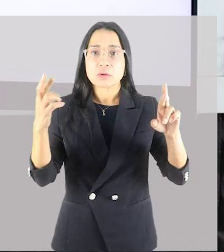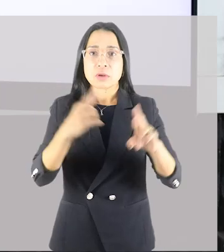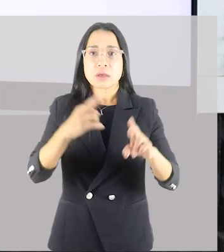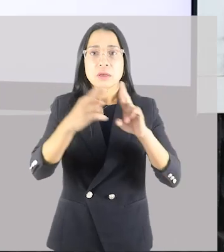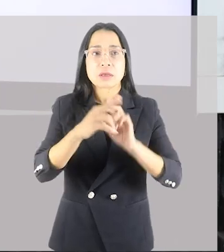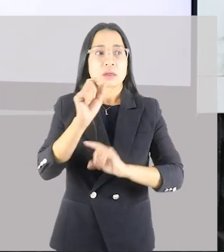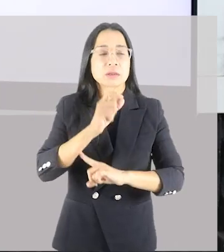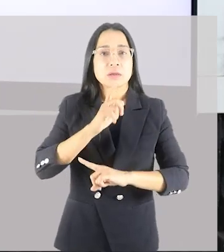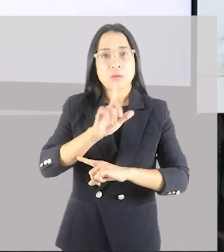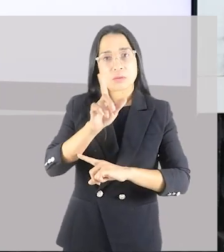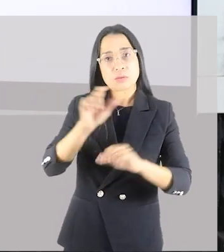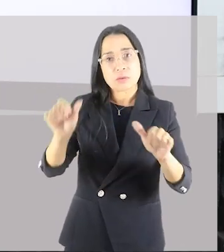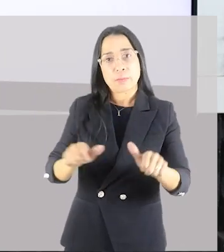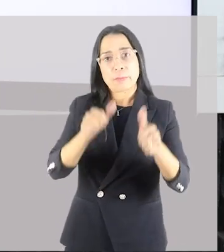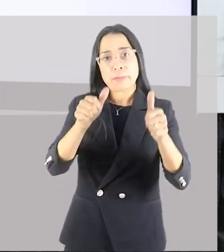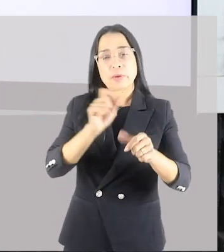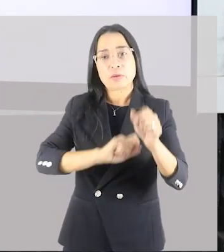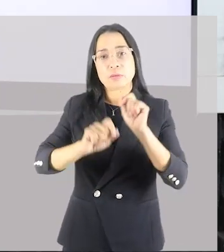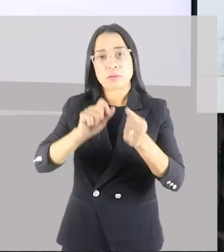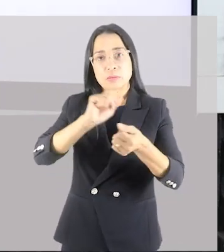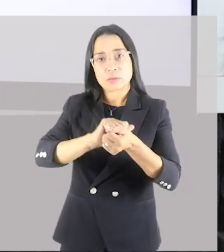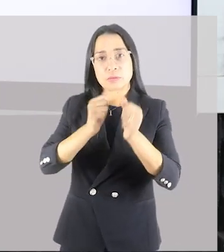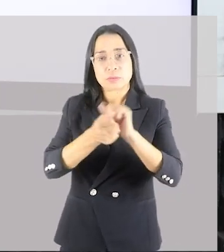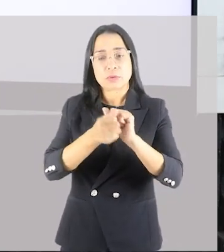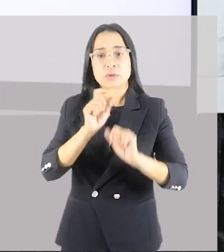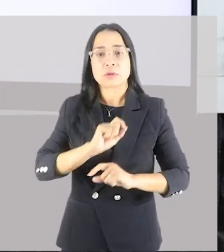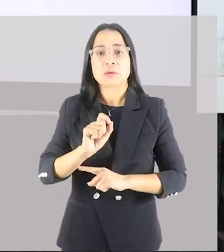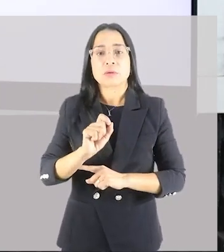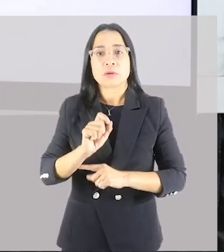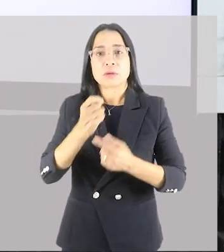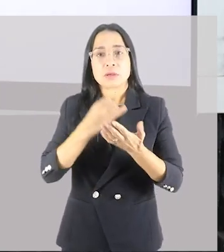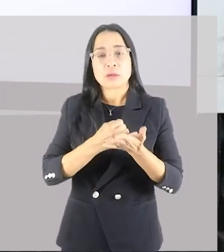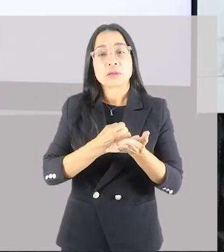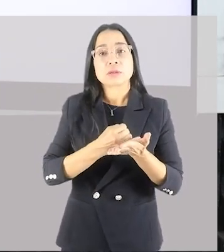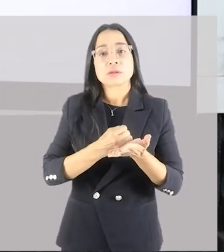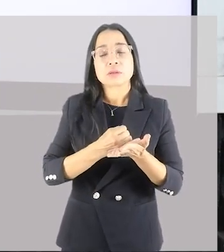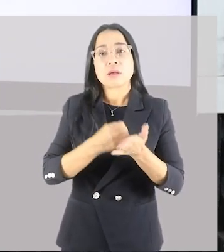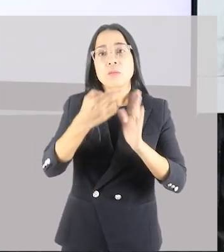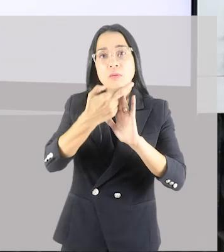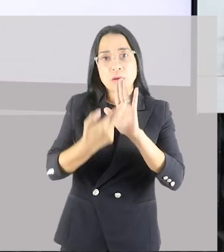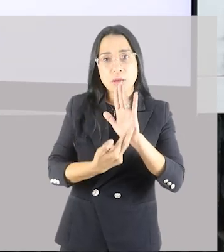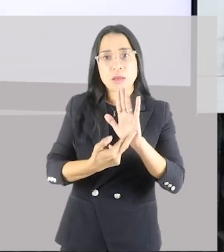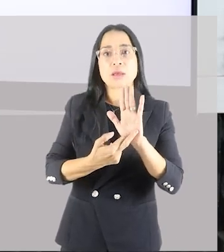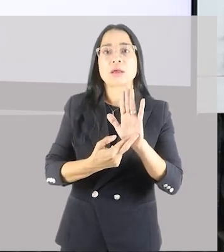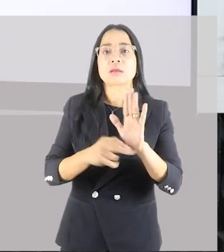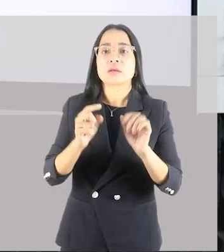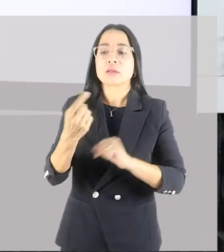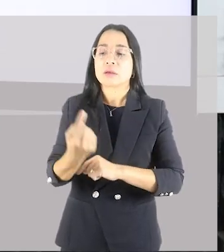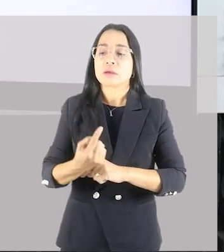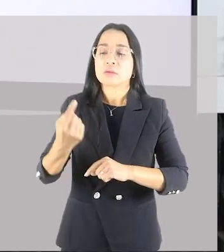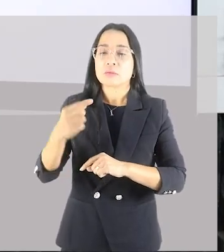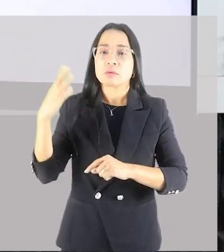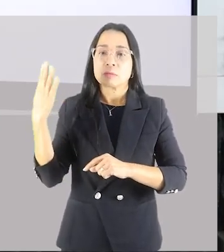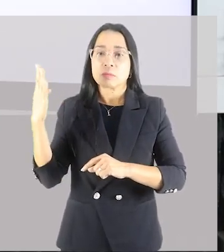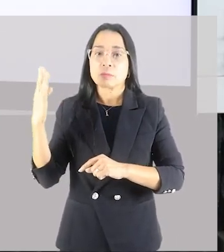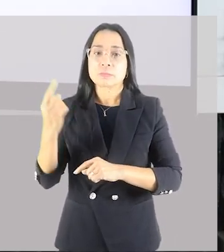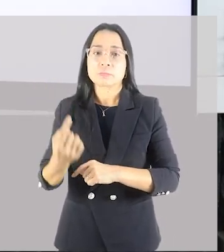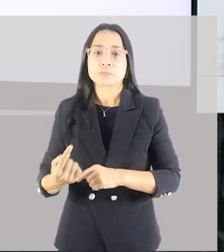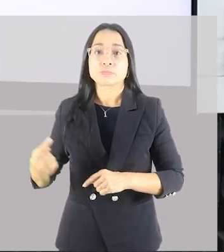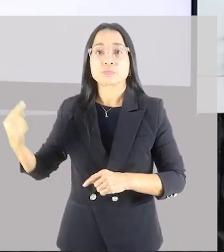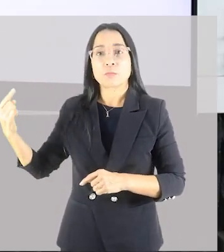essas melhoras, a essas adaptações. Então, esse é um princípio da individualidade biológica. Nós temos também o princípio da